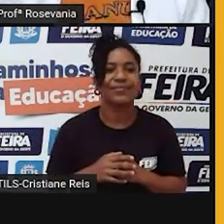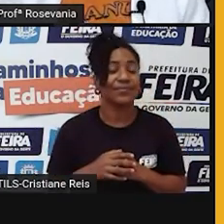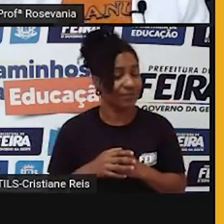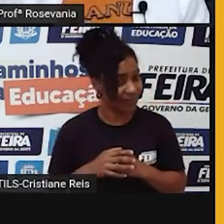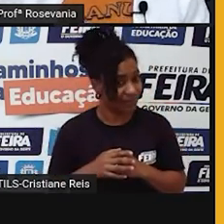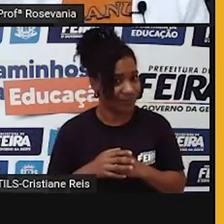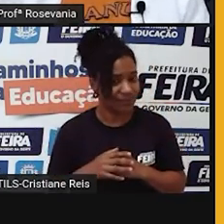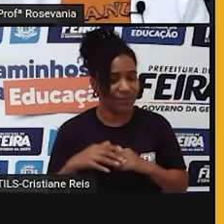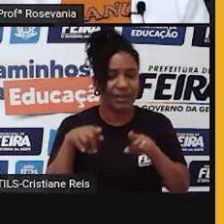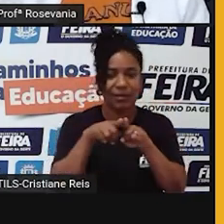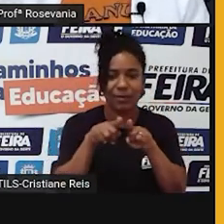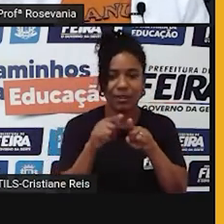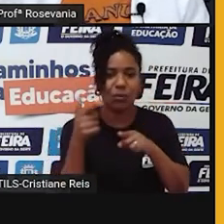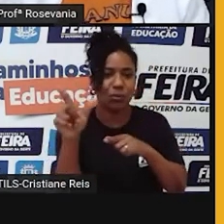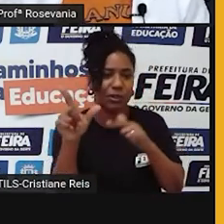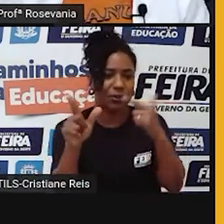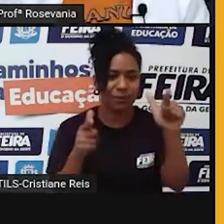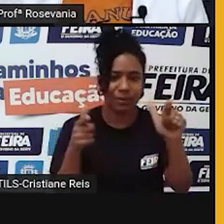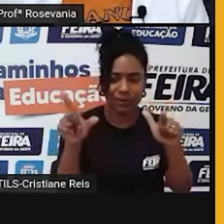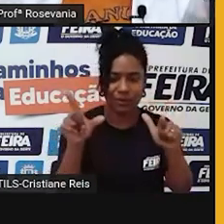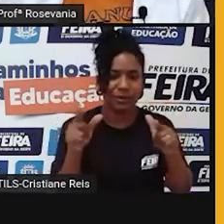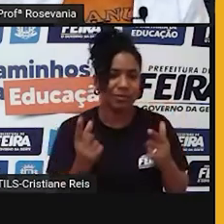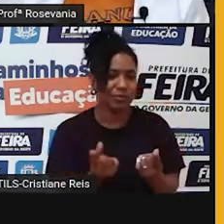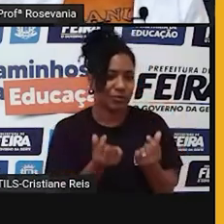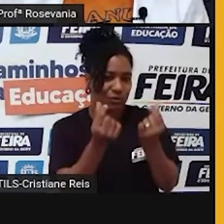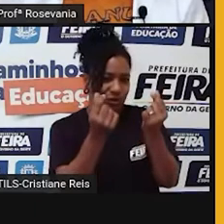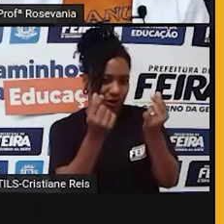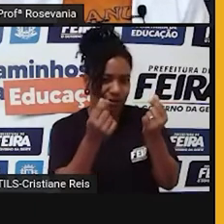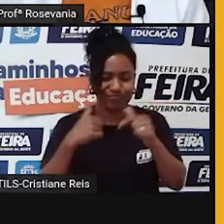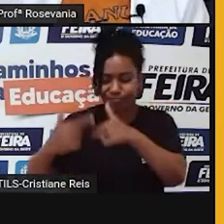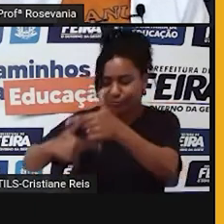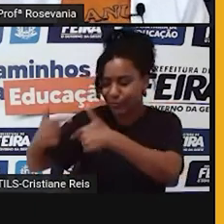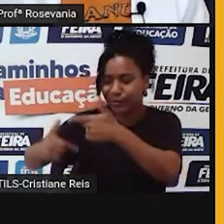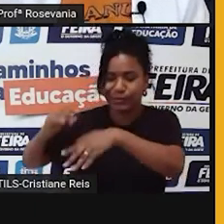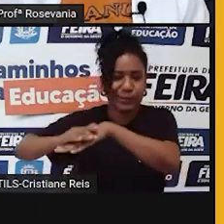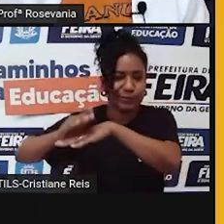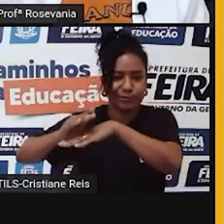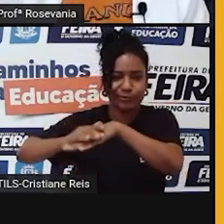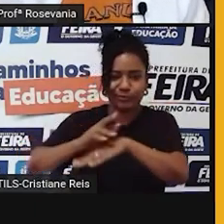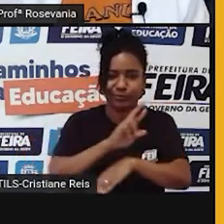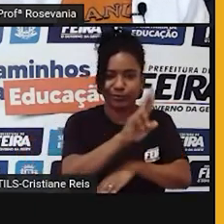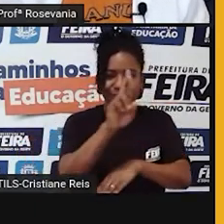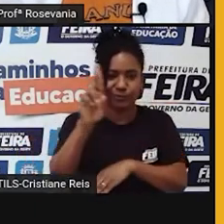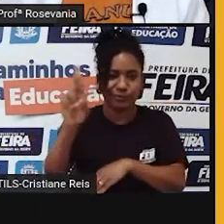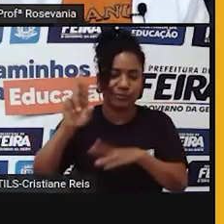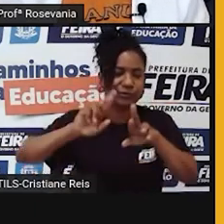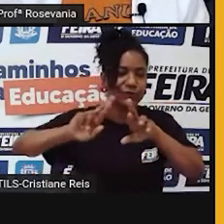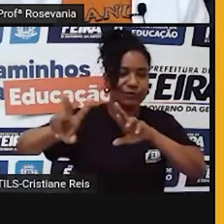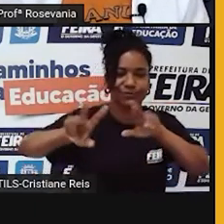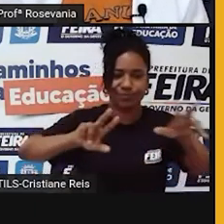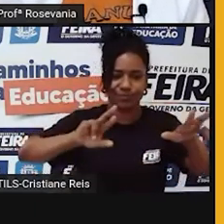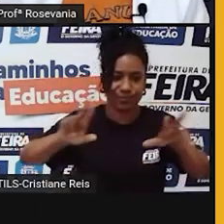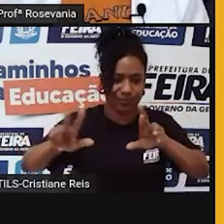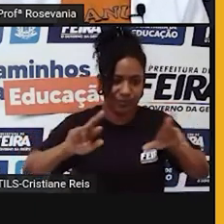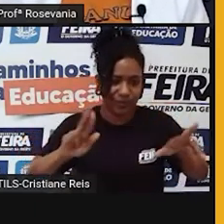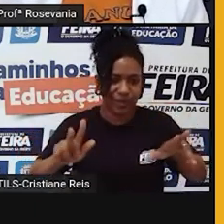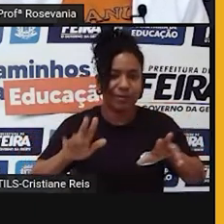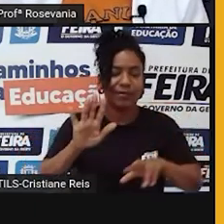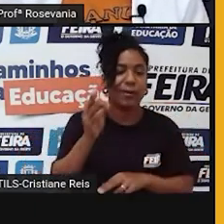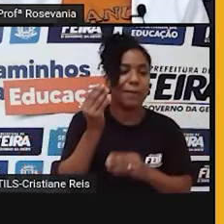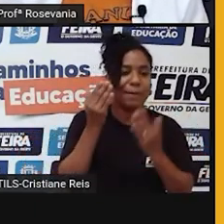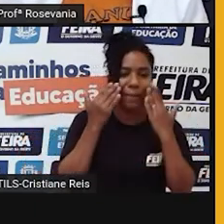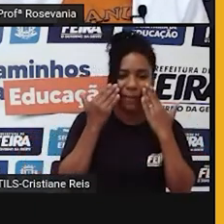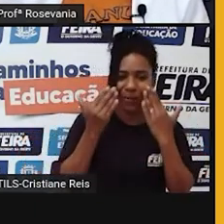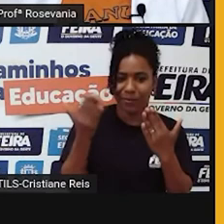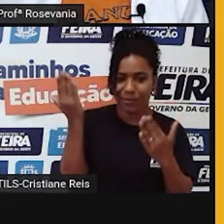que existem outras questões, como a concentração de renda, que acaba atrapalhando esse processo, mas indica que há uma melhoria de vida, porque se tem mais